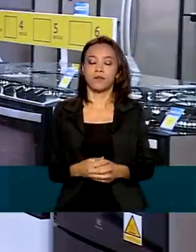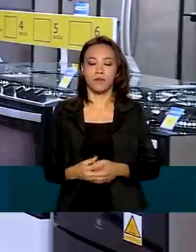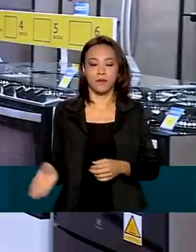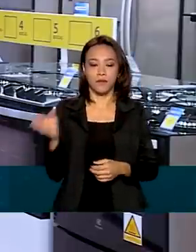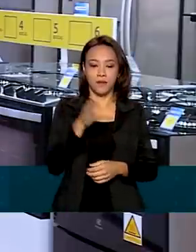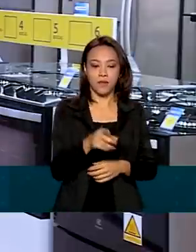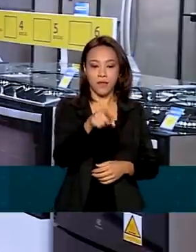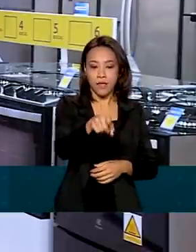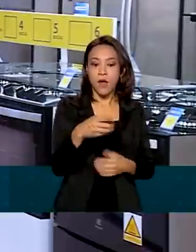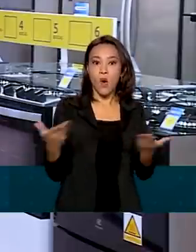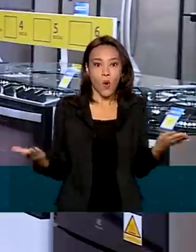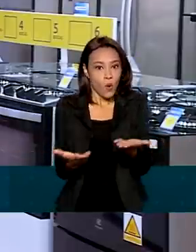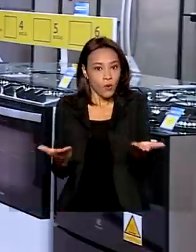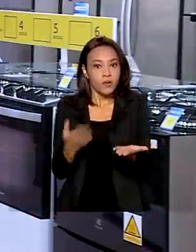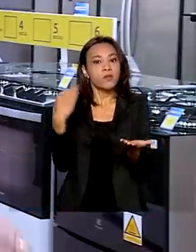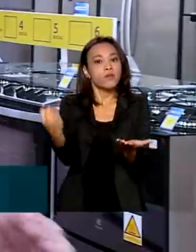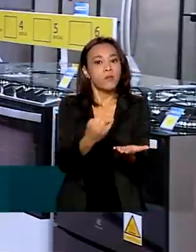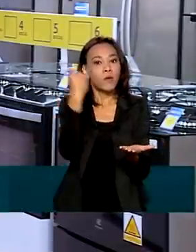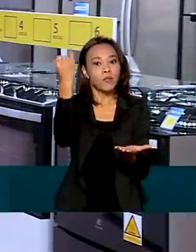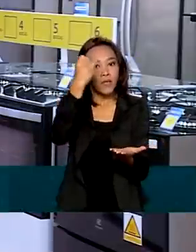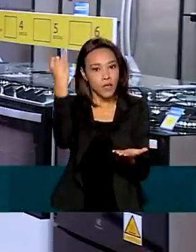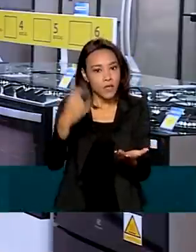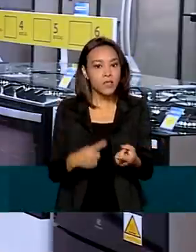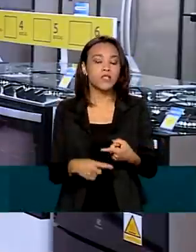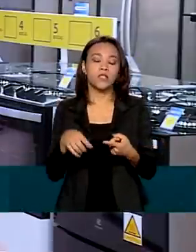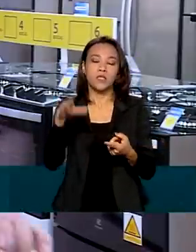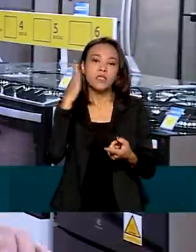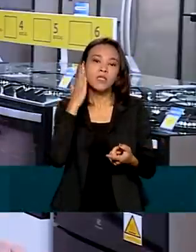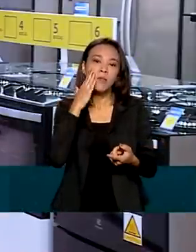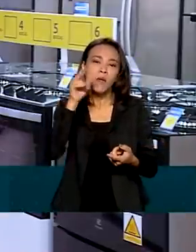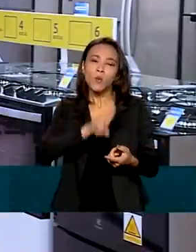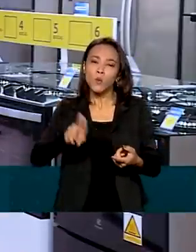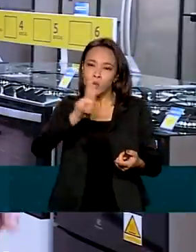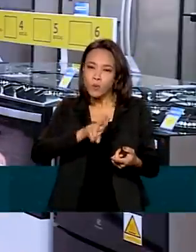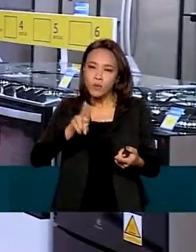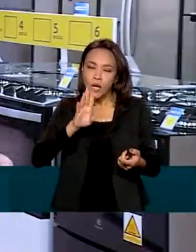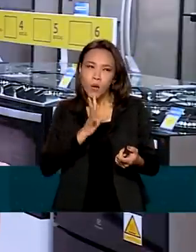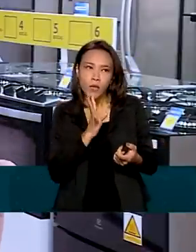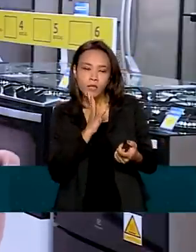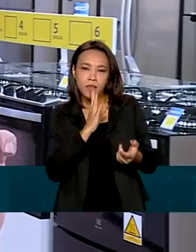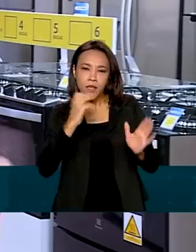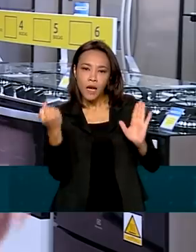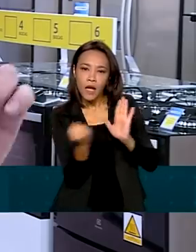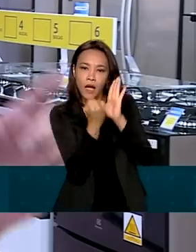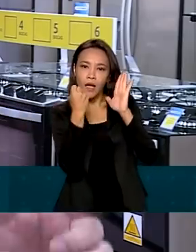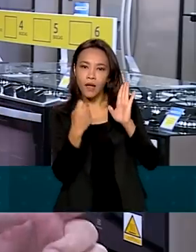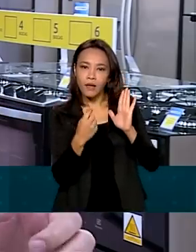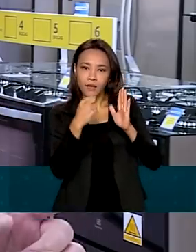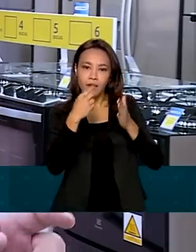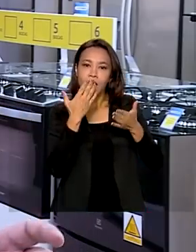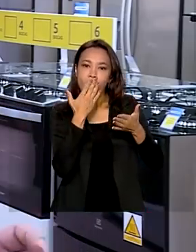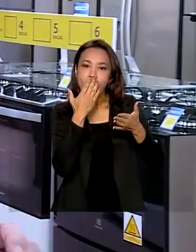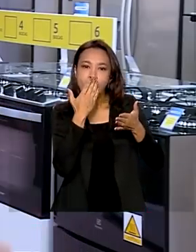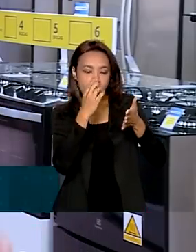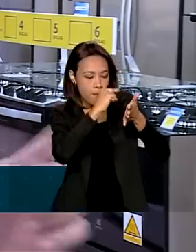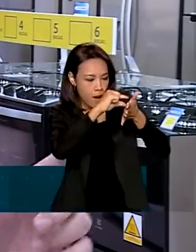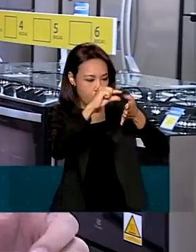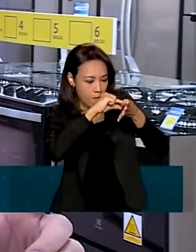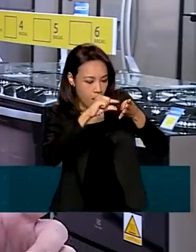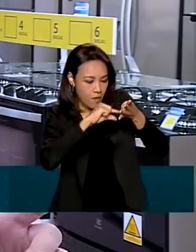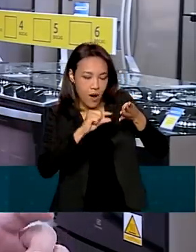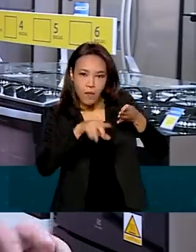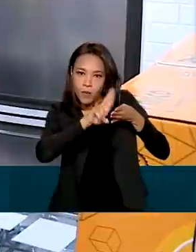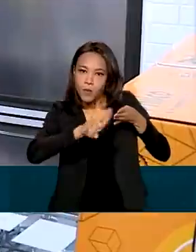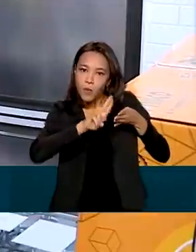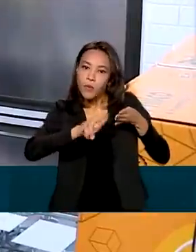fator decisivo hoje. A quilowatts, a hora, ele observa bastante, faz cálculo. É muito